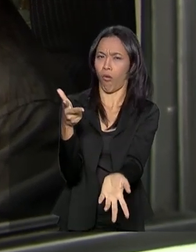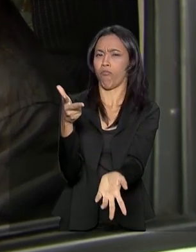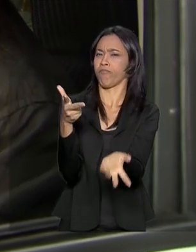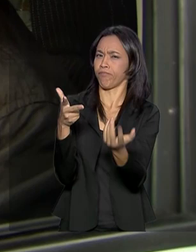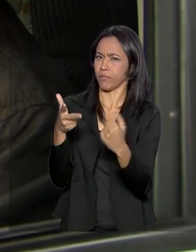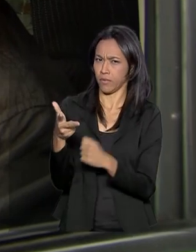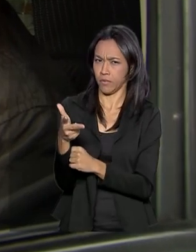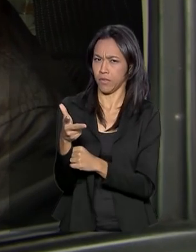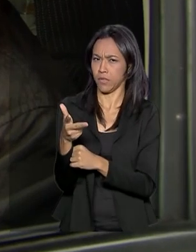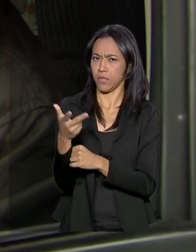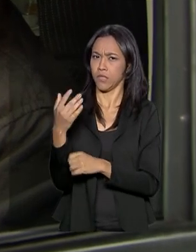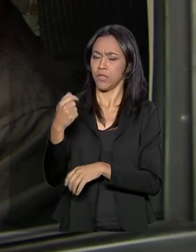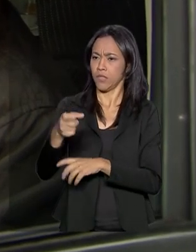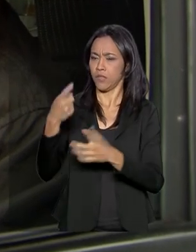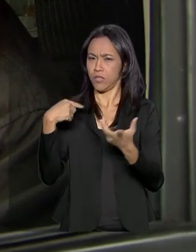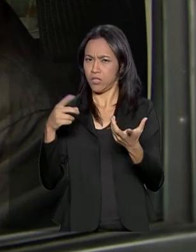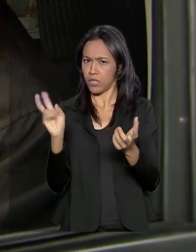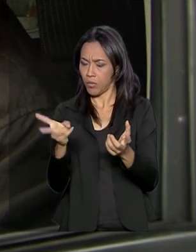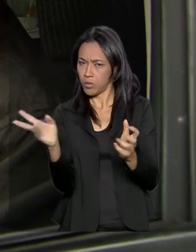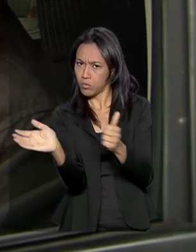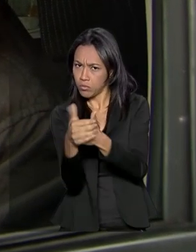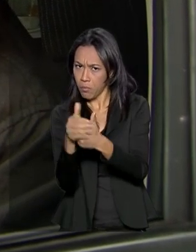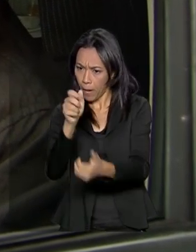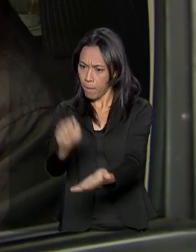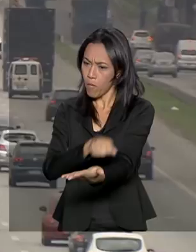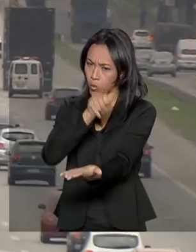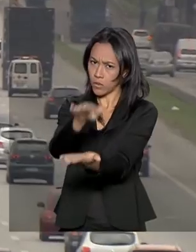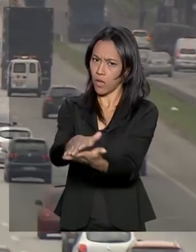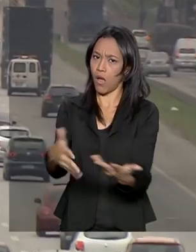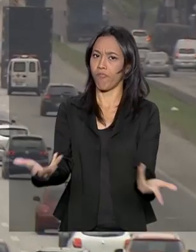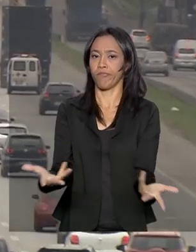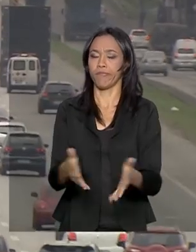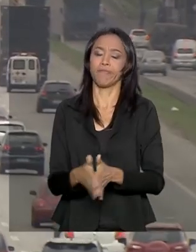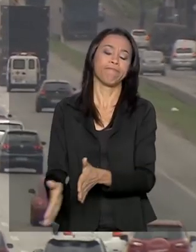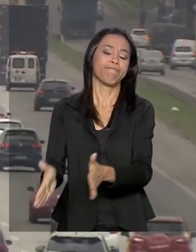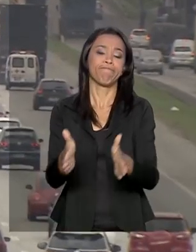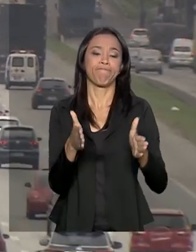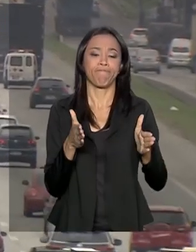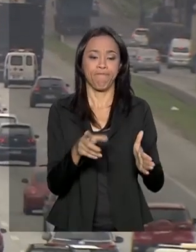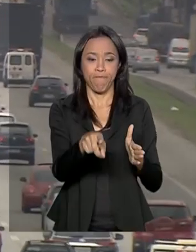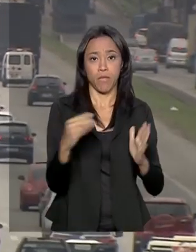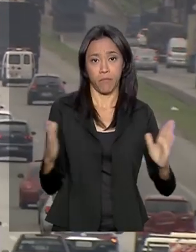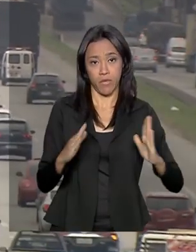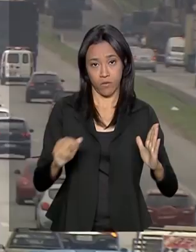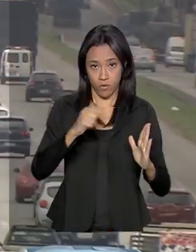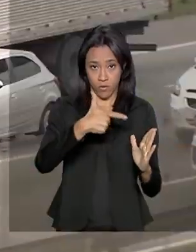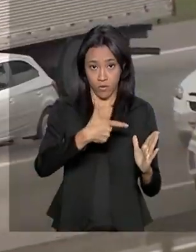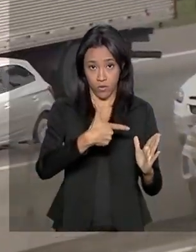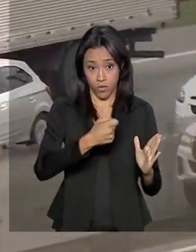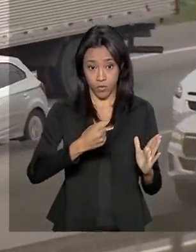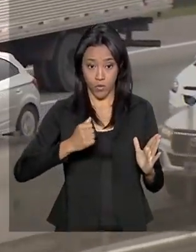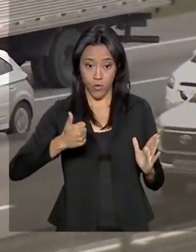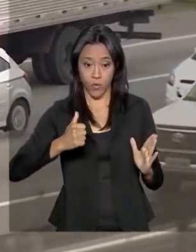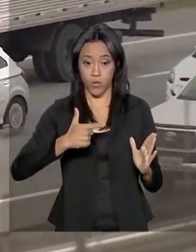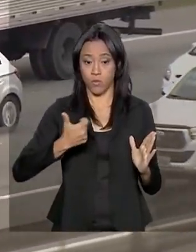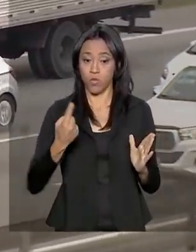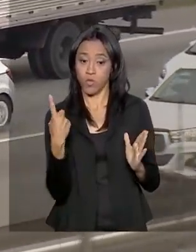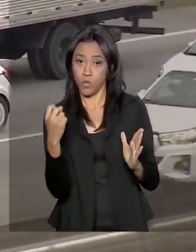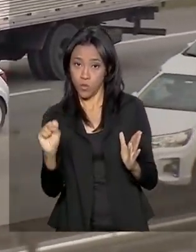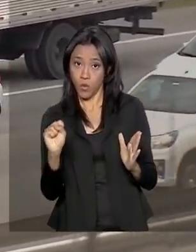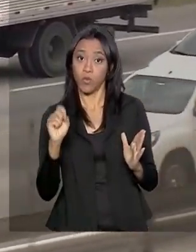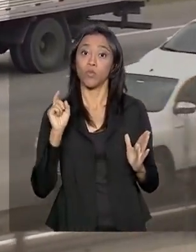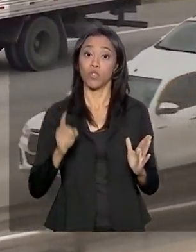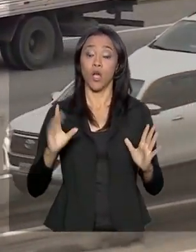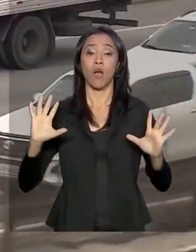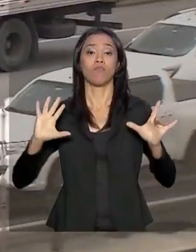placa, de um viaduto, para multar o cara, né? Entre os anos de 2011 e 2018, o Brasil aderiu, junto à